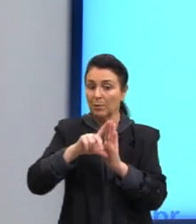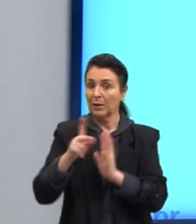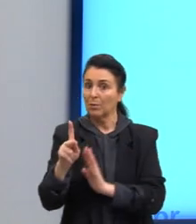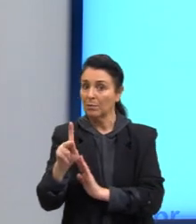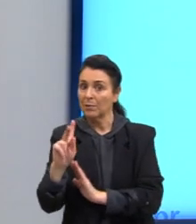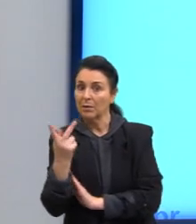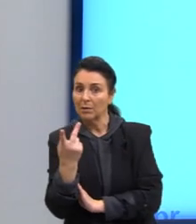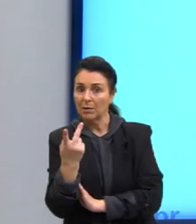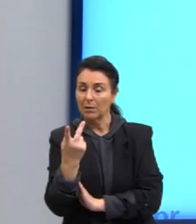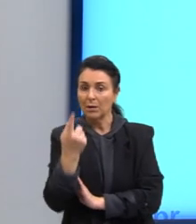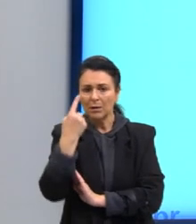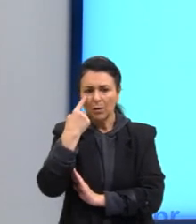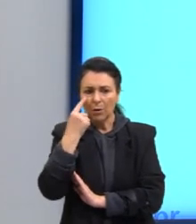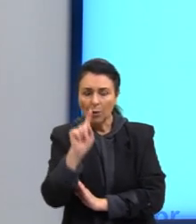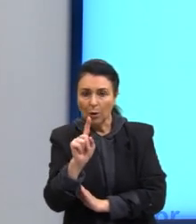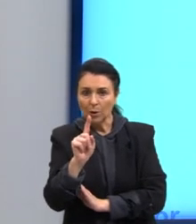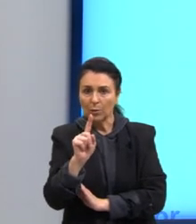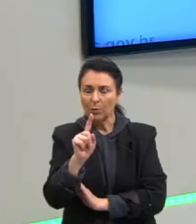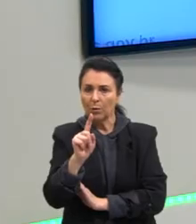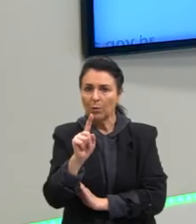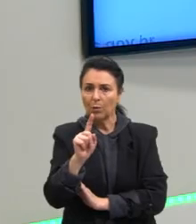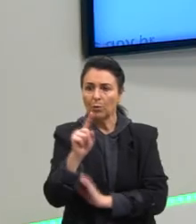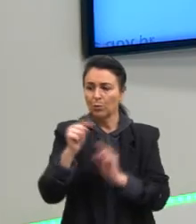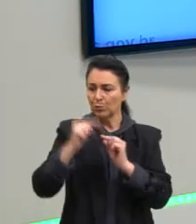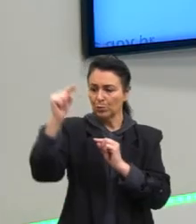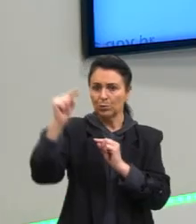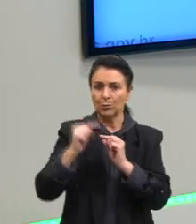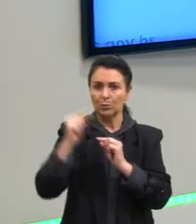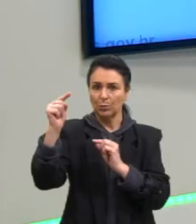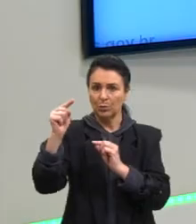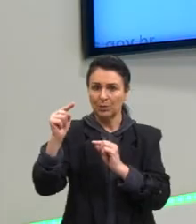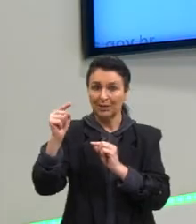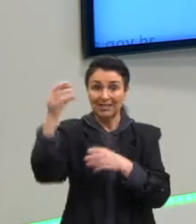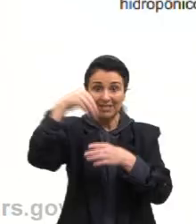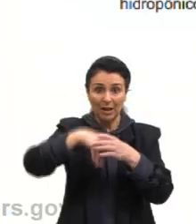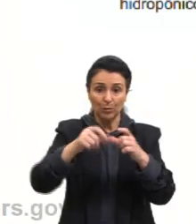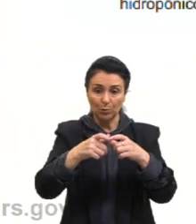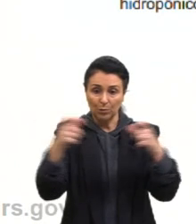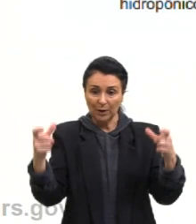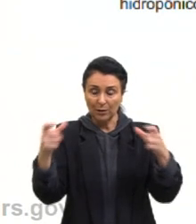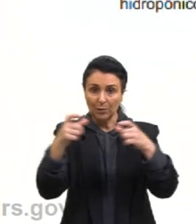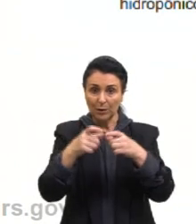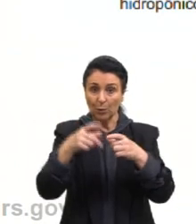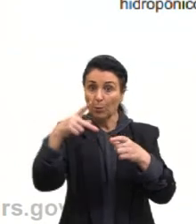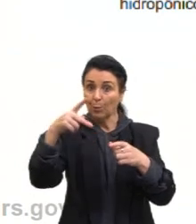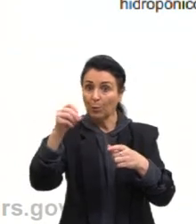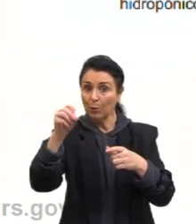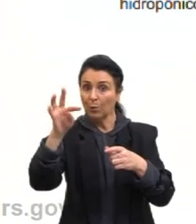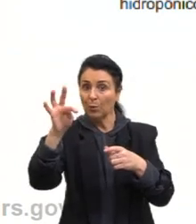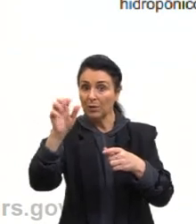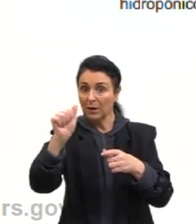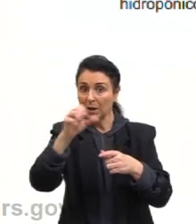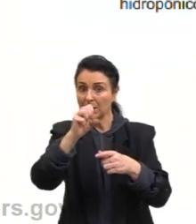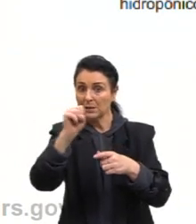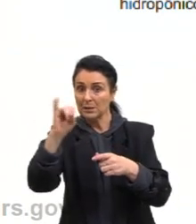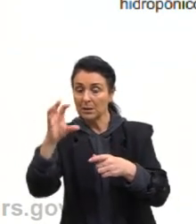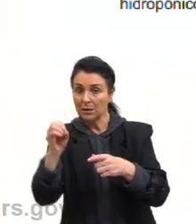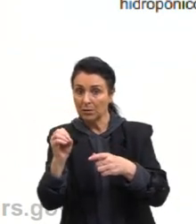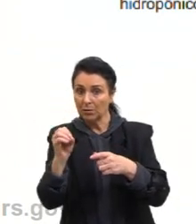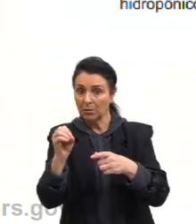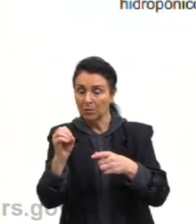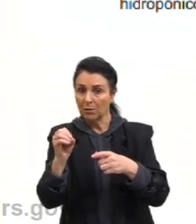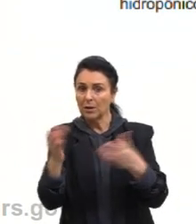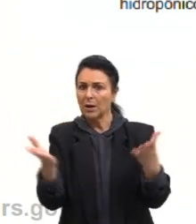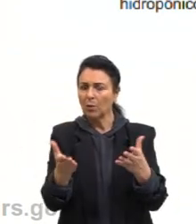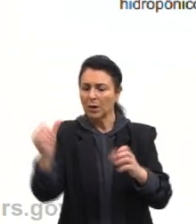eu vou olhar esse potássio aqui, o potássio, ele está nos macro ou micro? Ele está nos macro, né? E olha aqui, na solução de referência